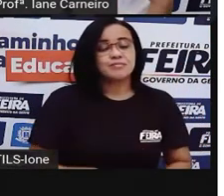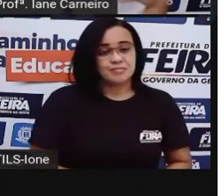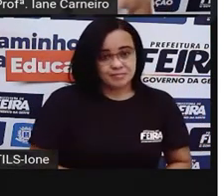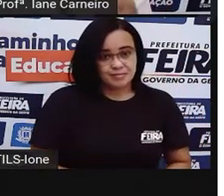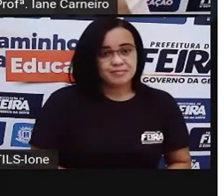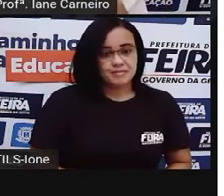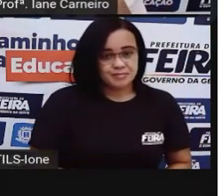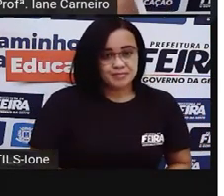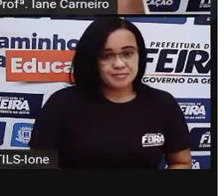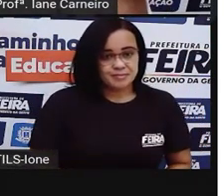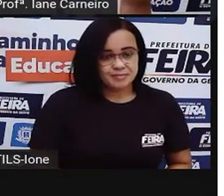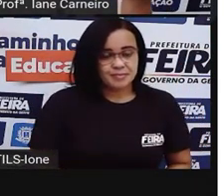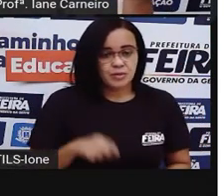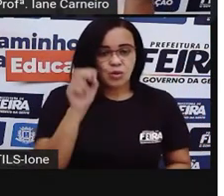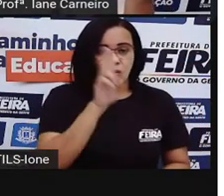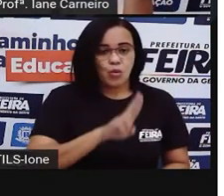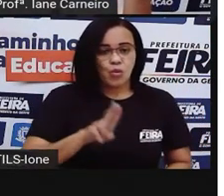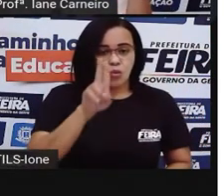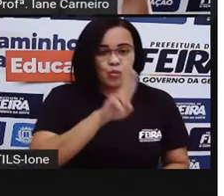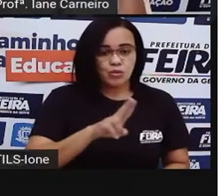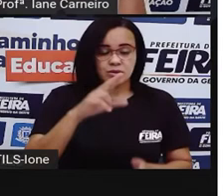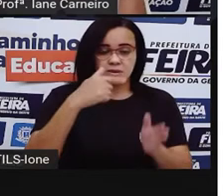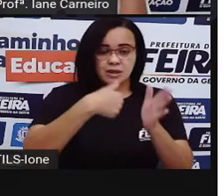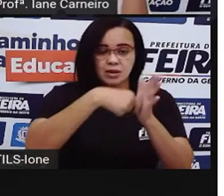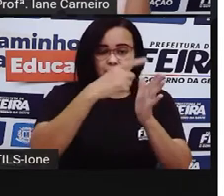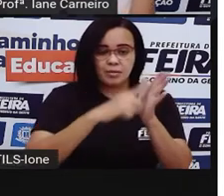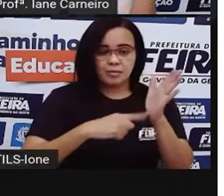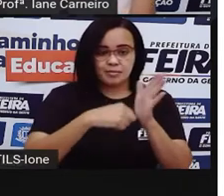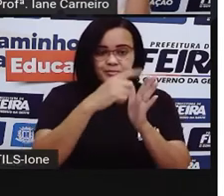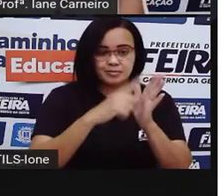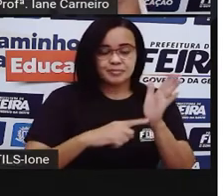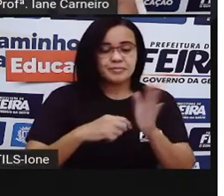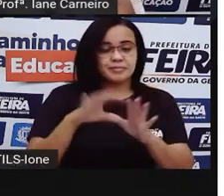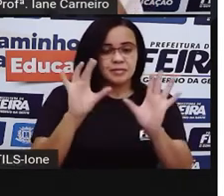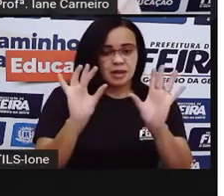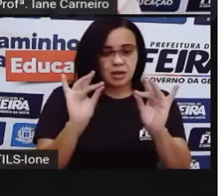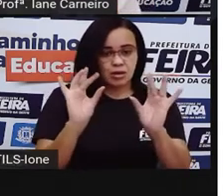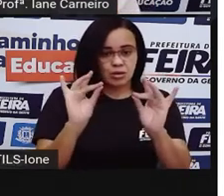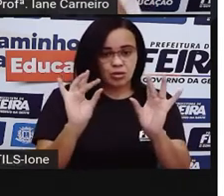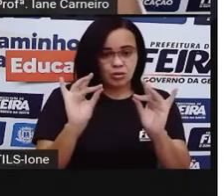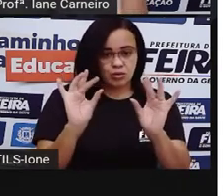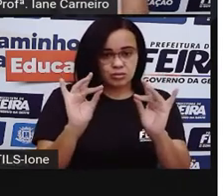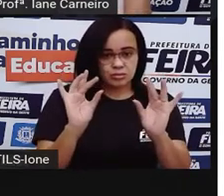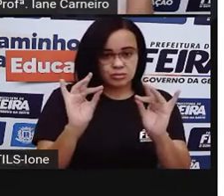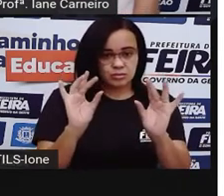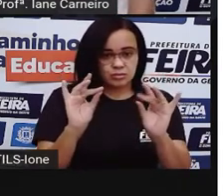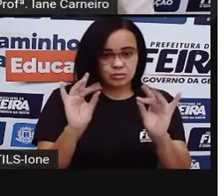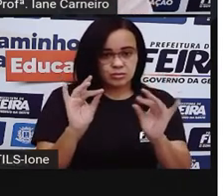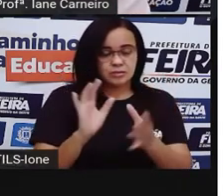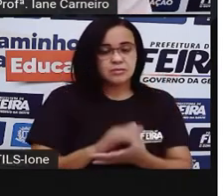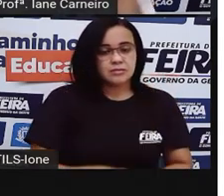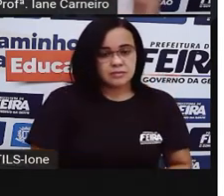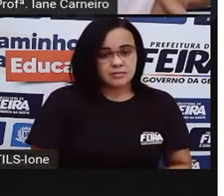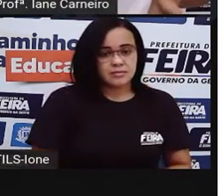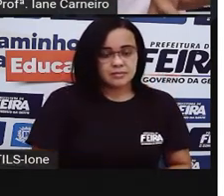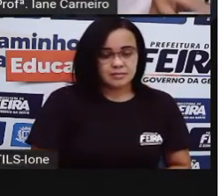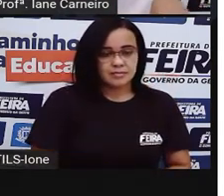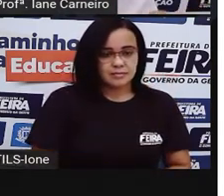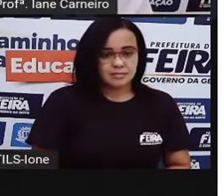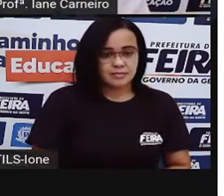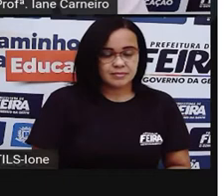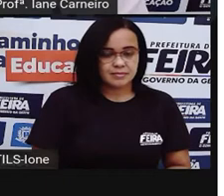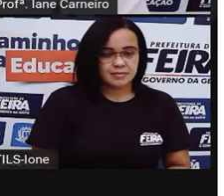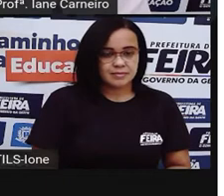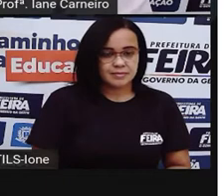Vocês podem usar um pincel, né? Para passar a cola aí no desenho. Mas, se vocês não tiverem um pincel, pode ser com o dedinho mesmo. Não tem problema